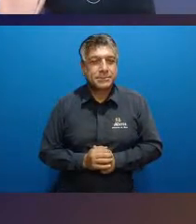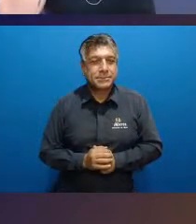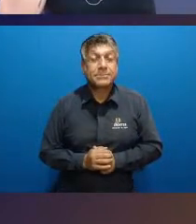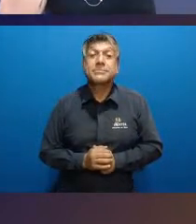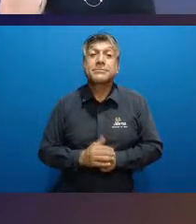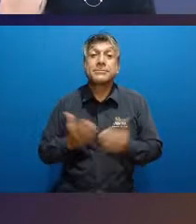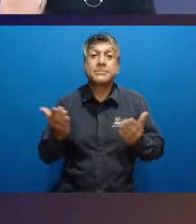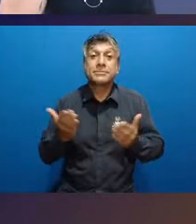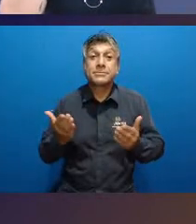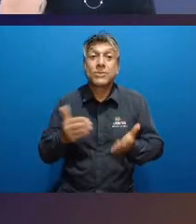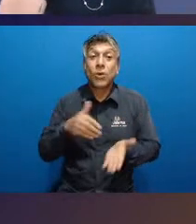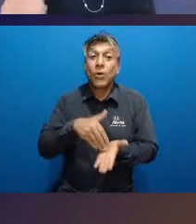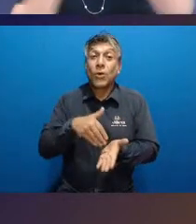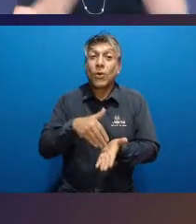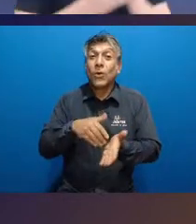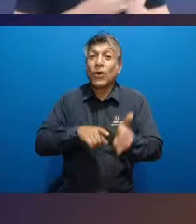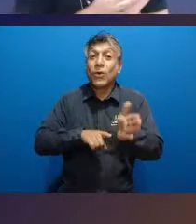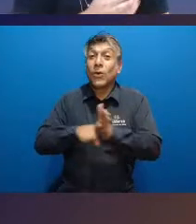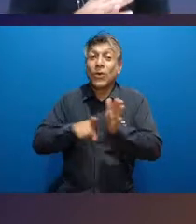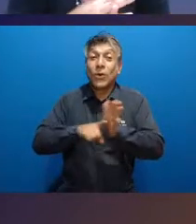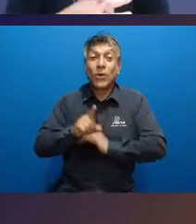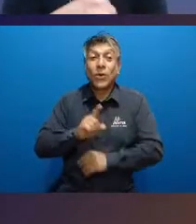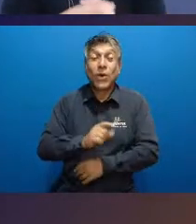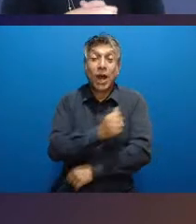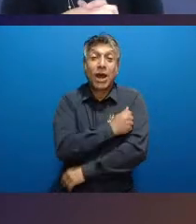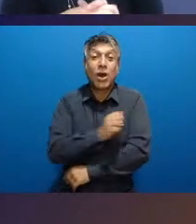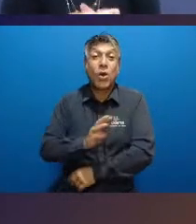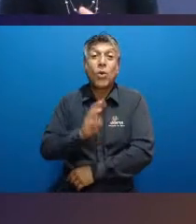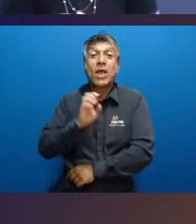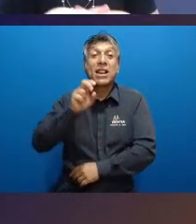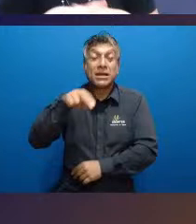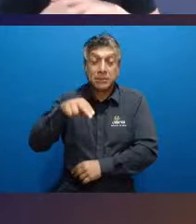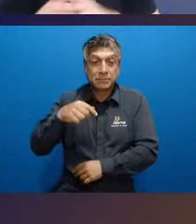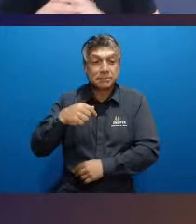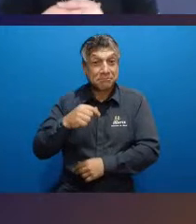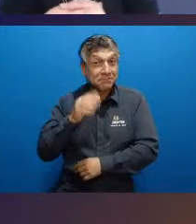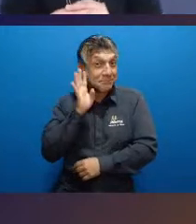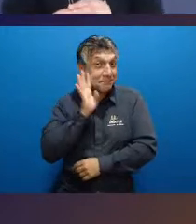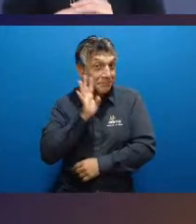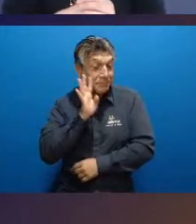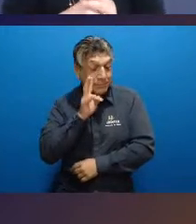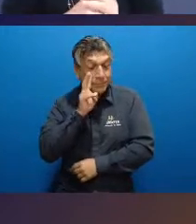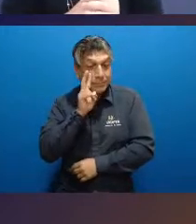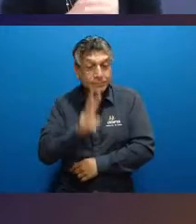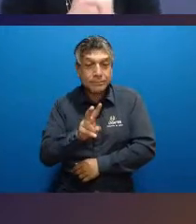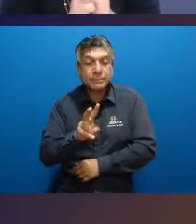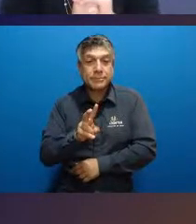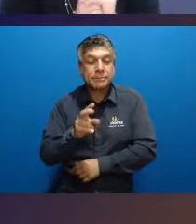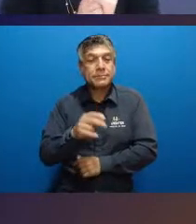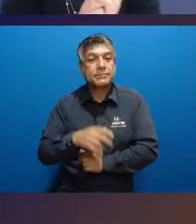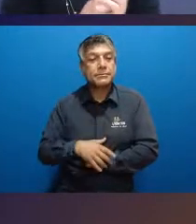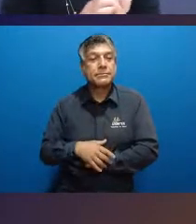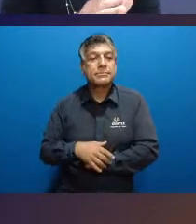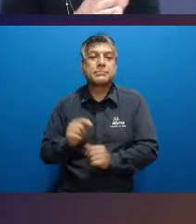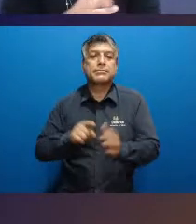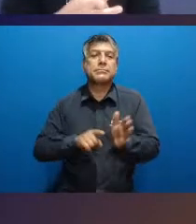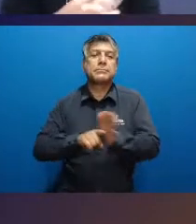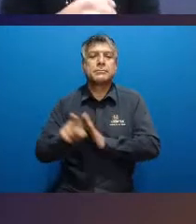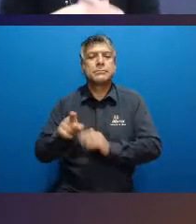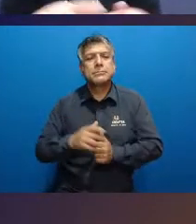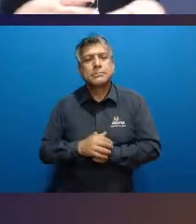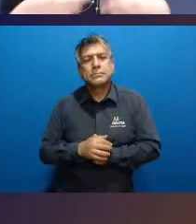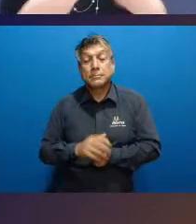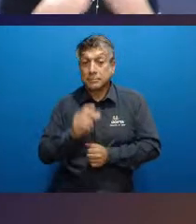fechar, tem uma última pergunta ali do William. Eu achei interessante a pergunta dele. Ele perguntou assim, ó,